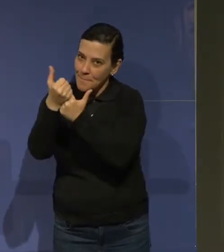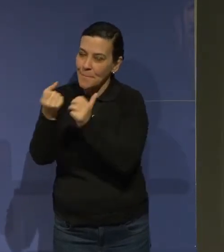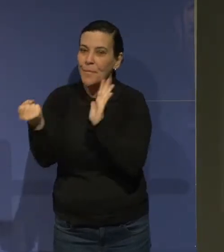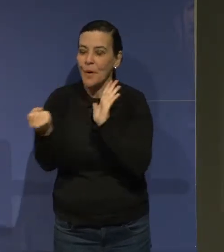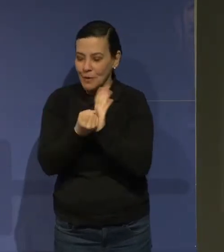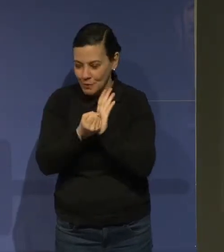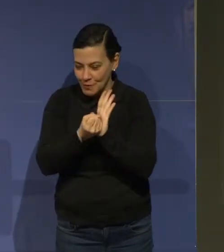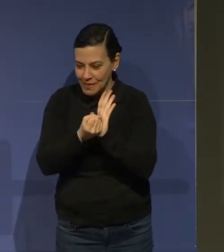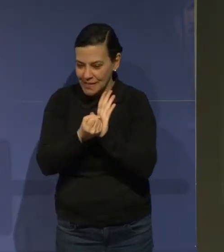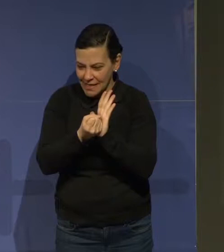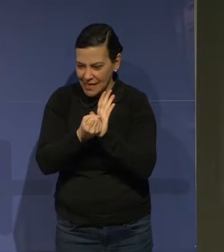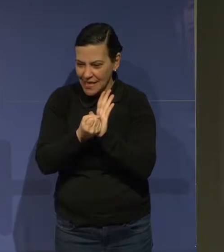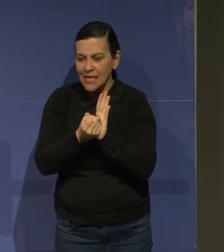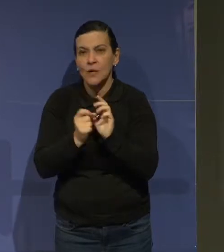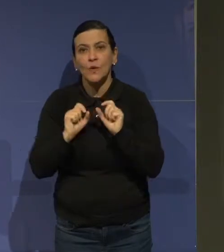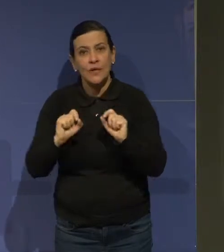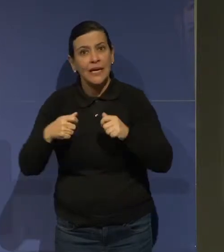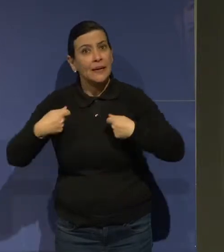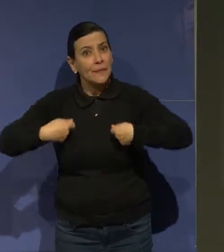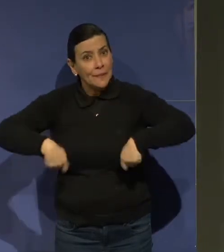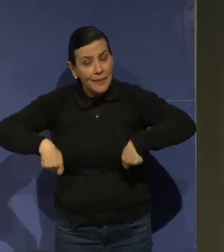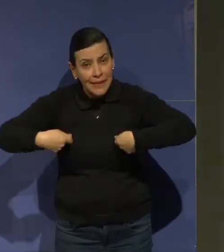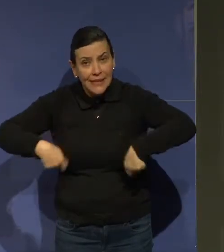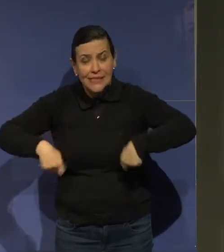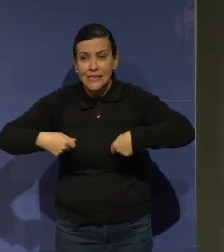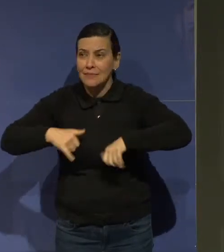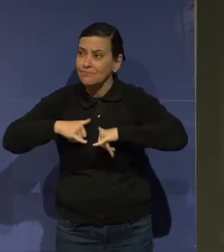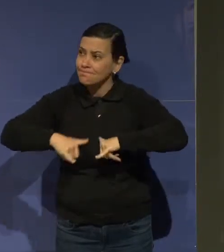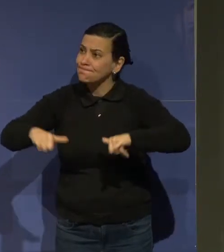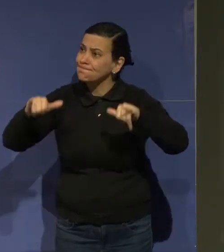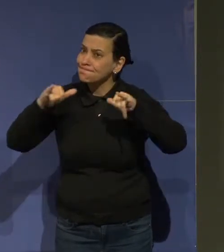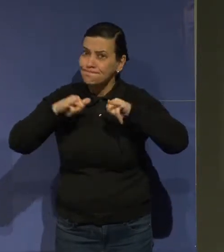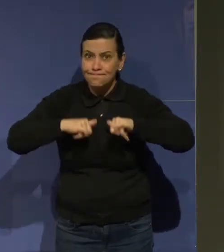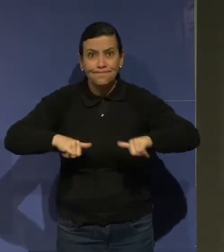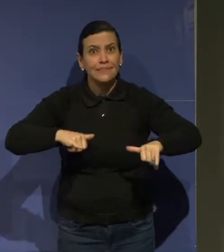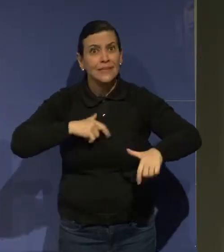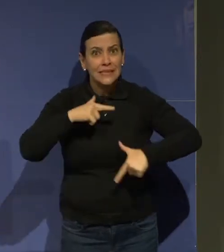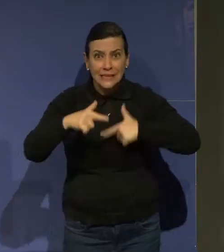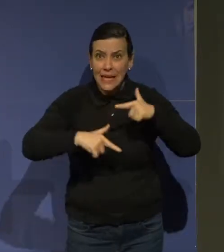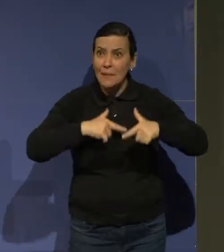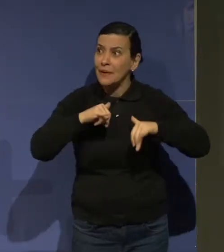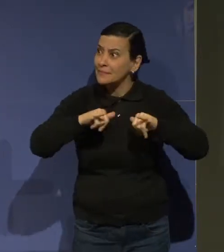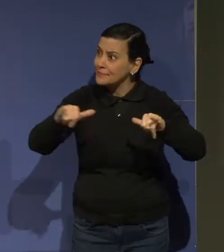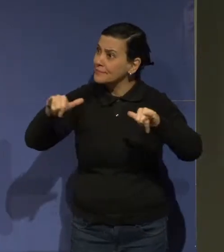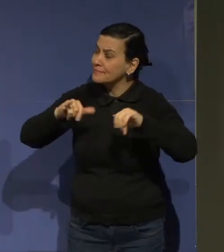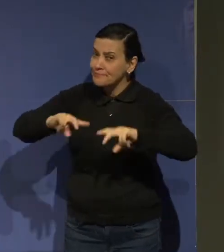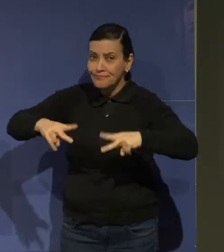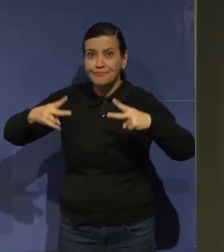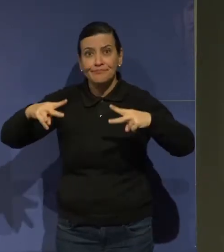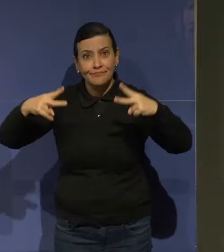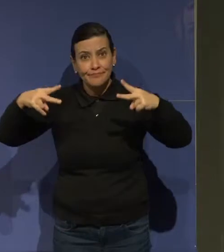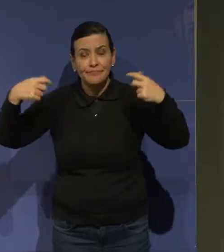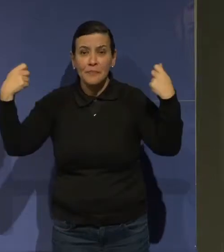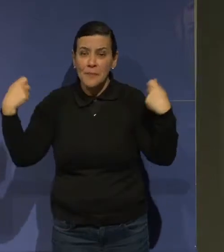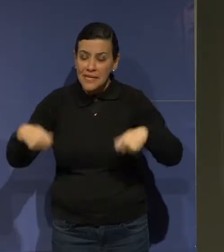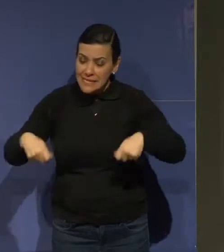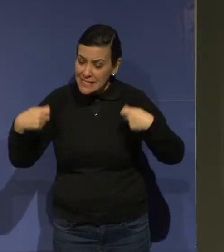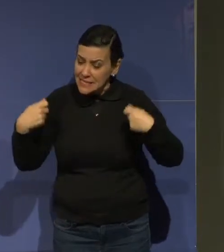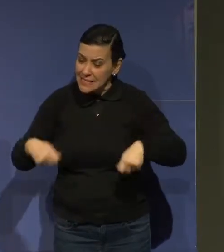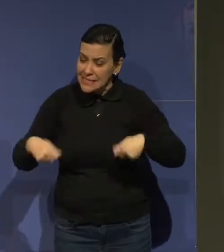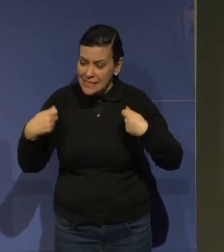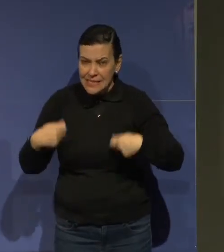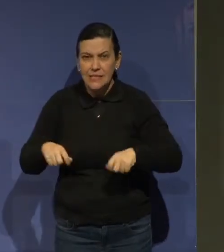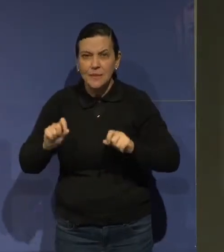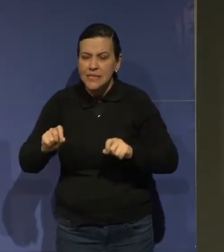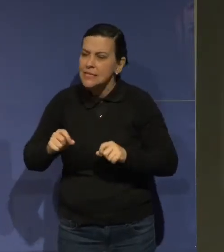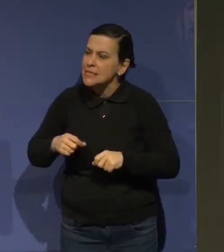TCM, São Paulo, a Bradi, São Paulo, a CESPRO, o Nibis, o Nibis